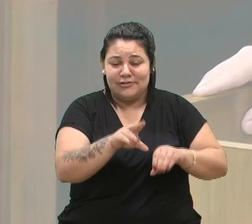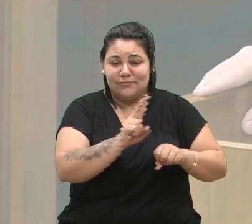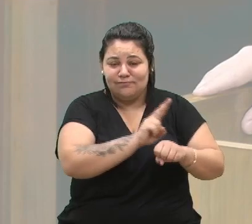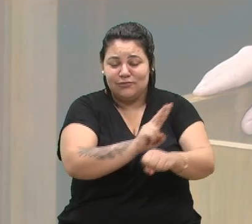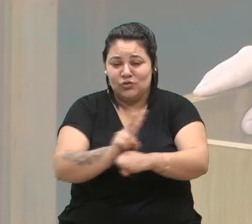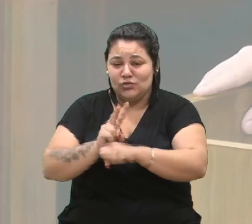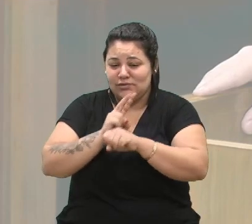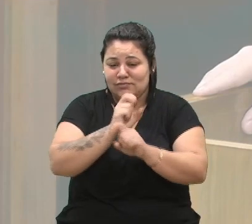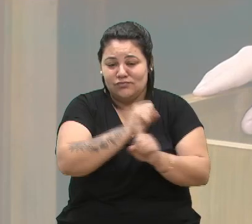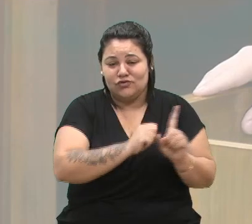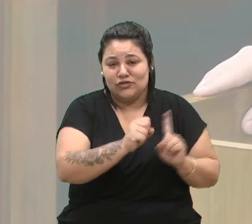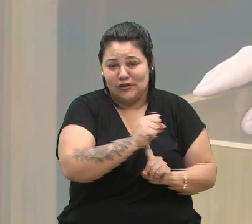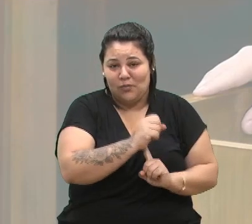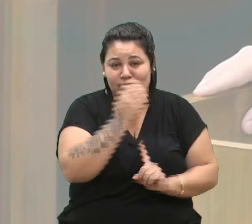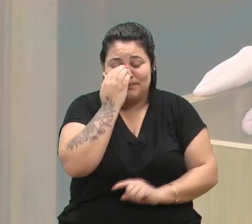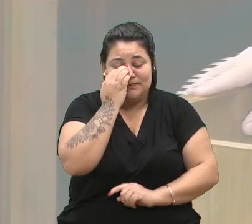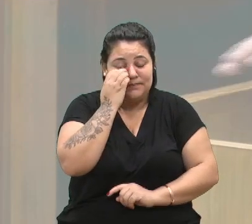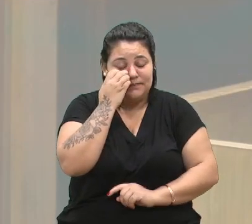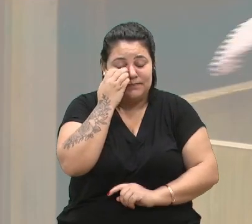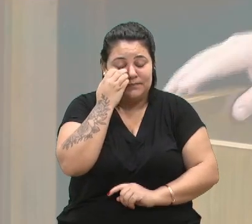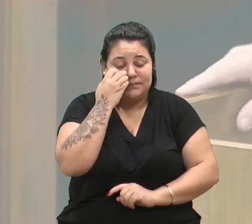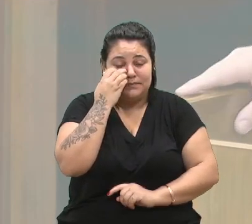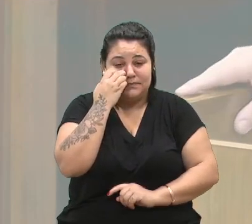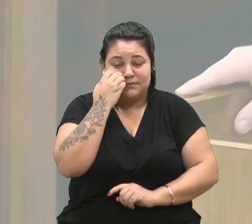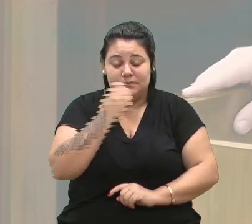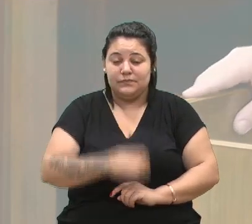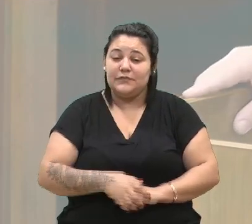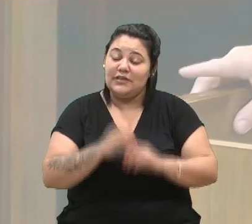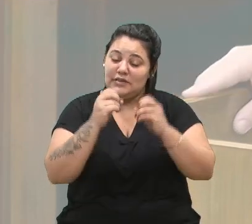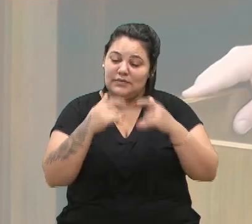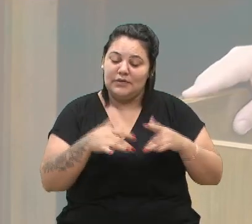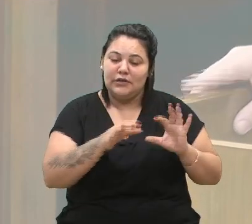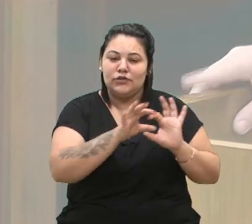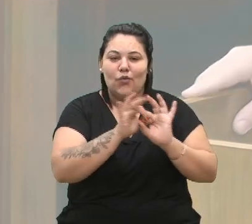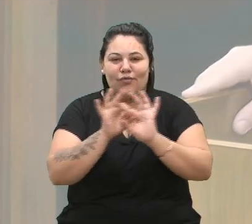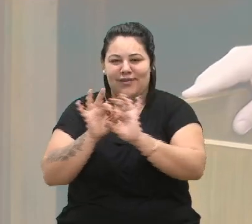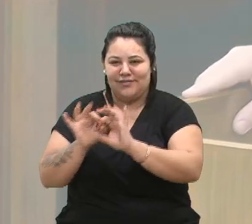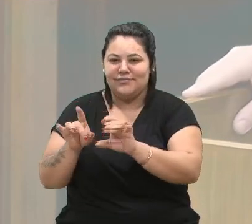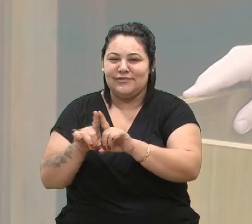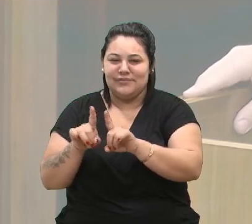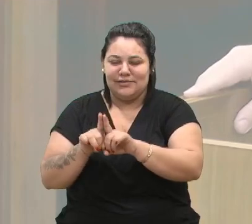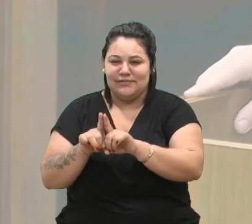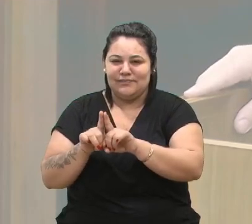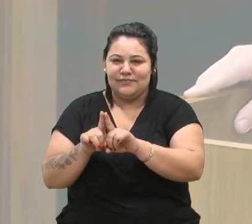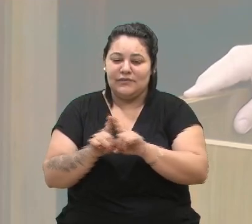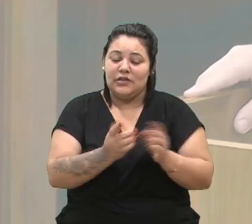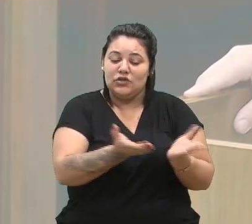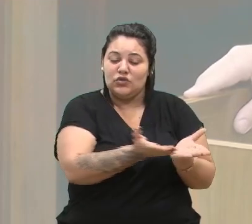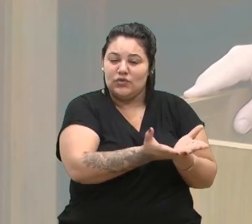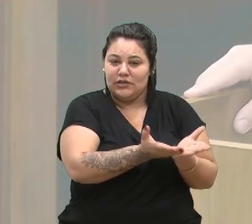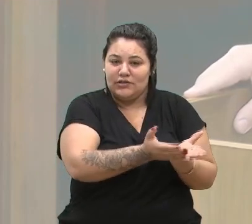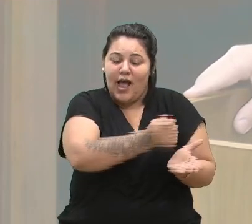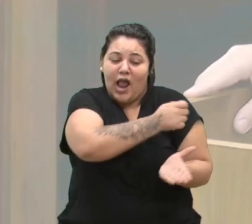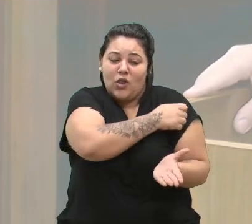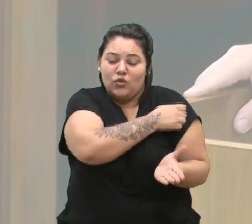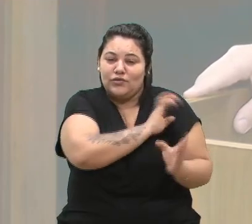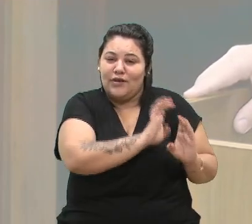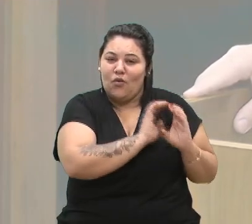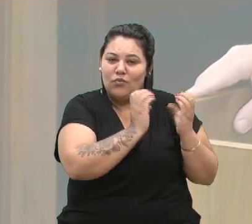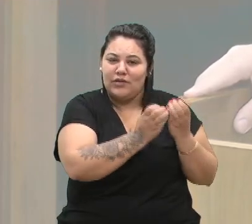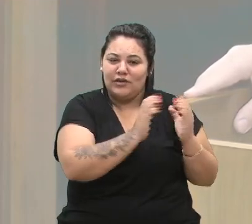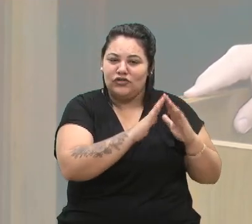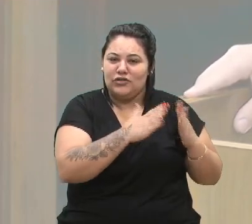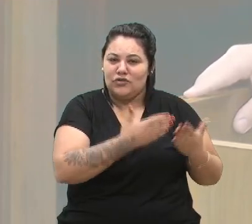social. Diante desse contexto, estudantes, docentes e a comunidade escolar têm